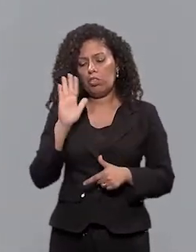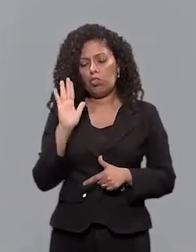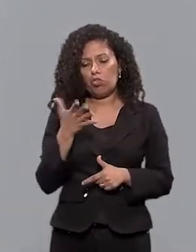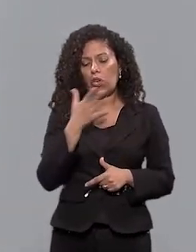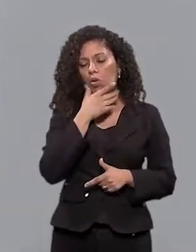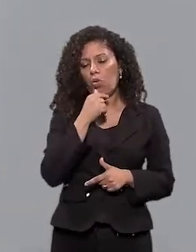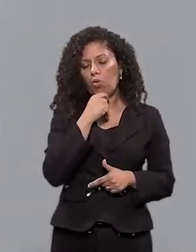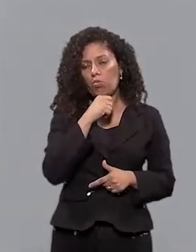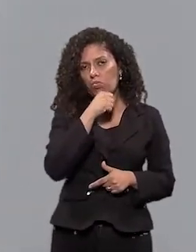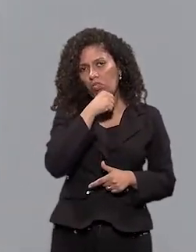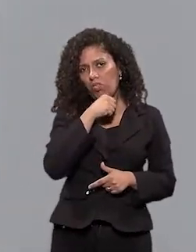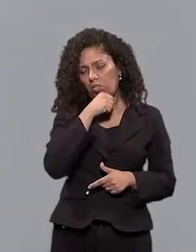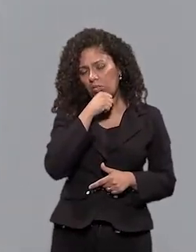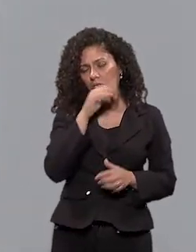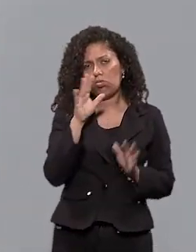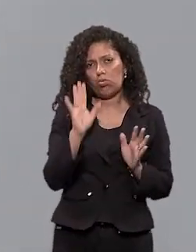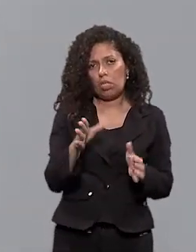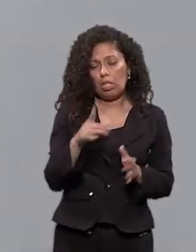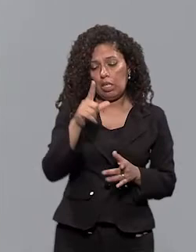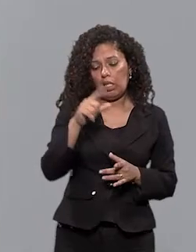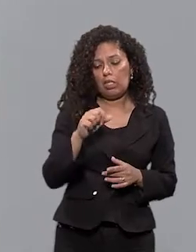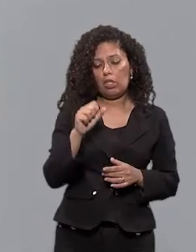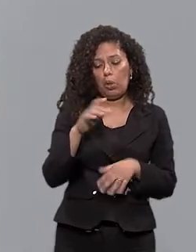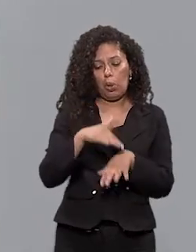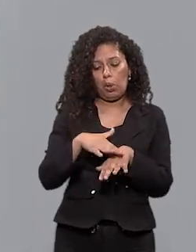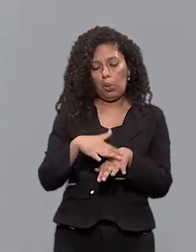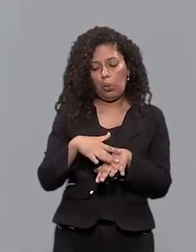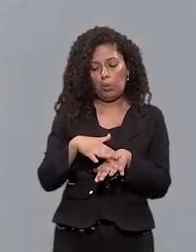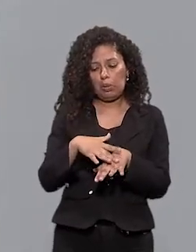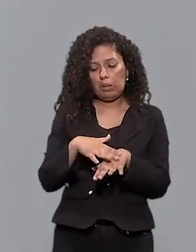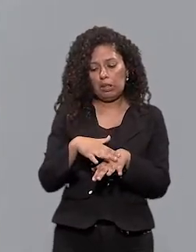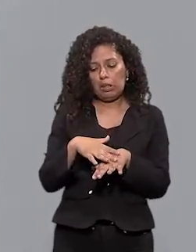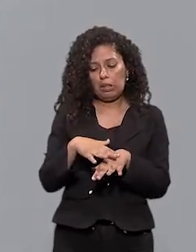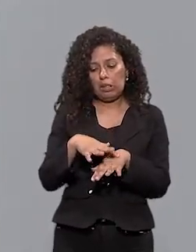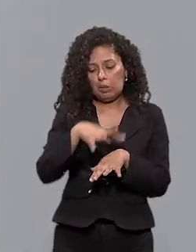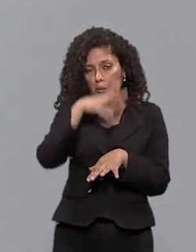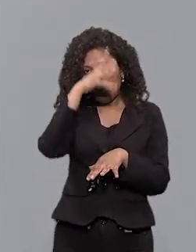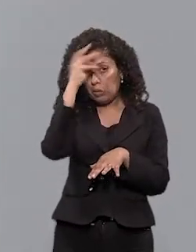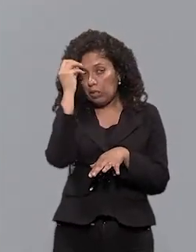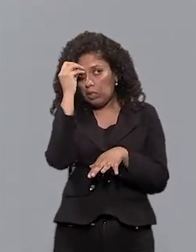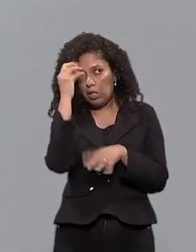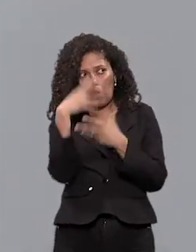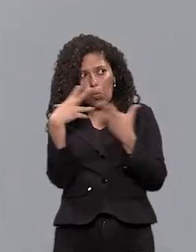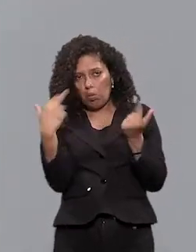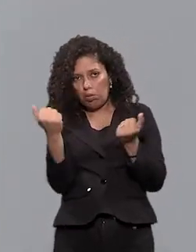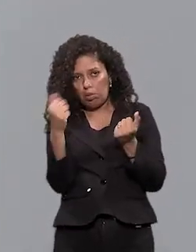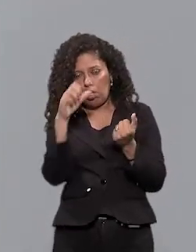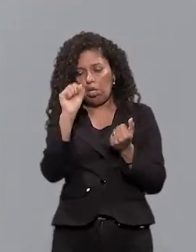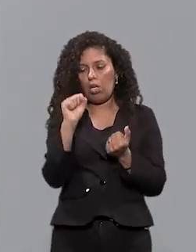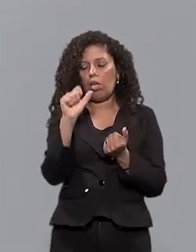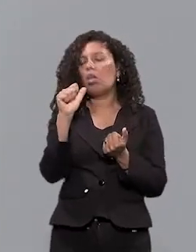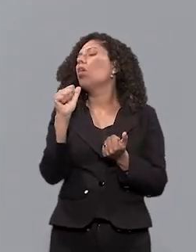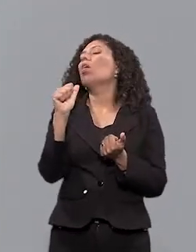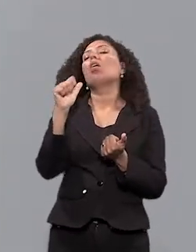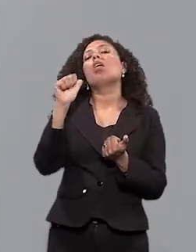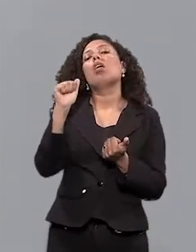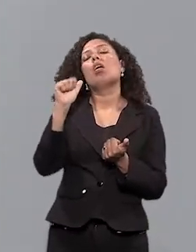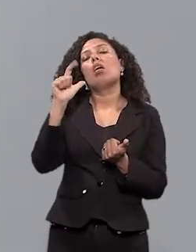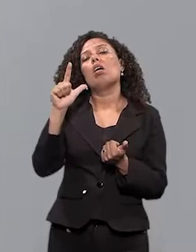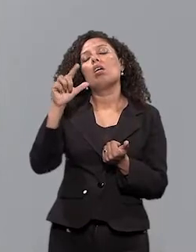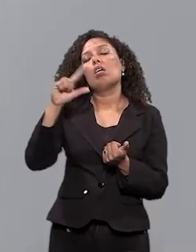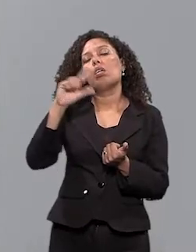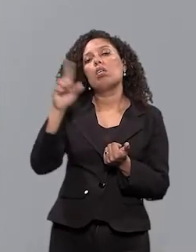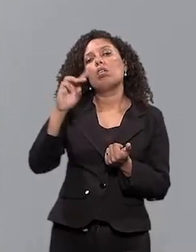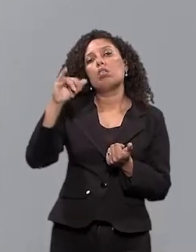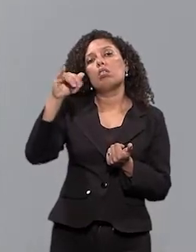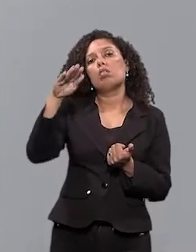Há uns anos atrás Com Alzheimer Nossa Estudos comprovam que a memória